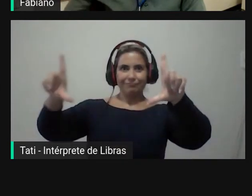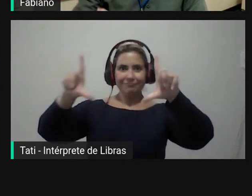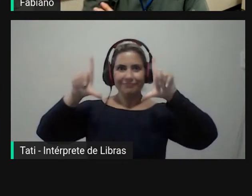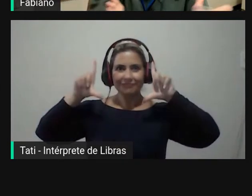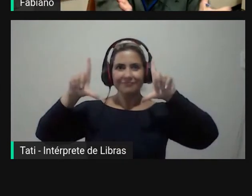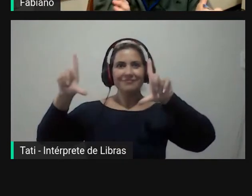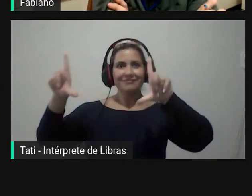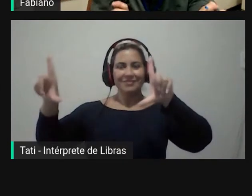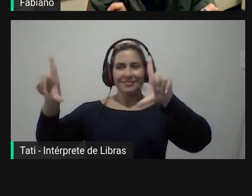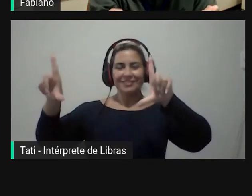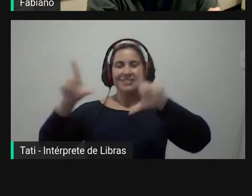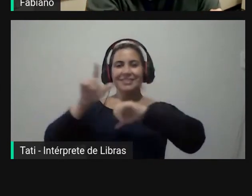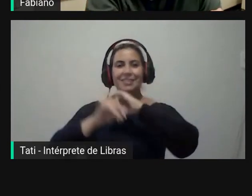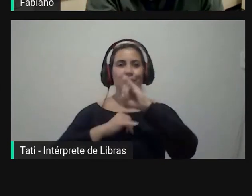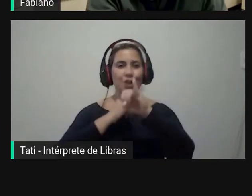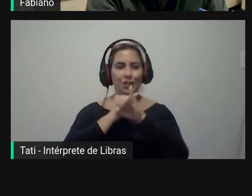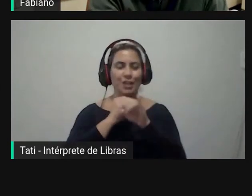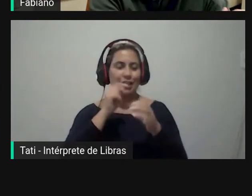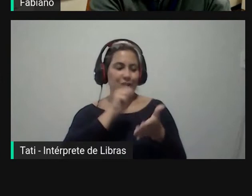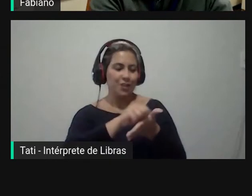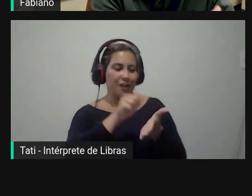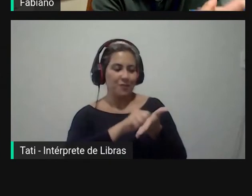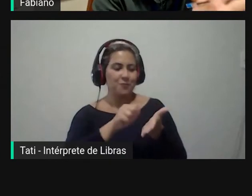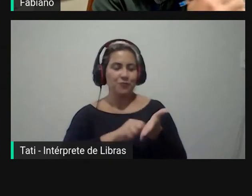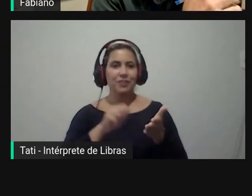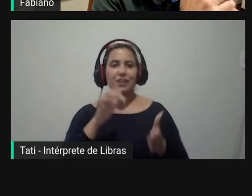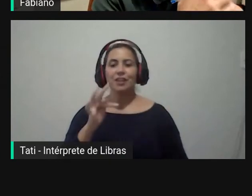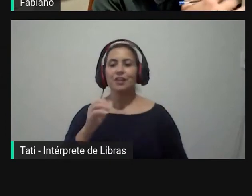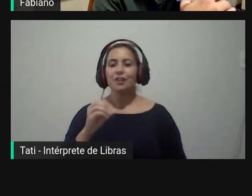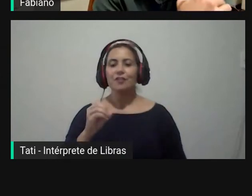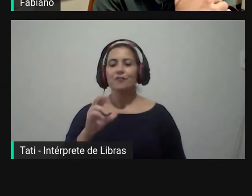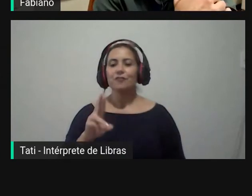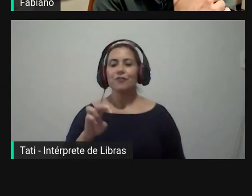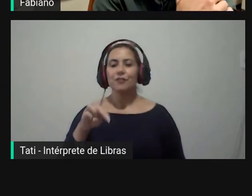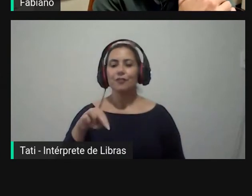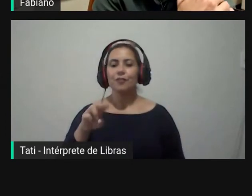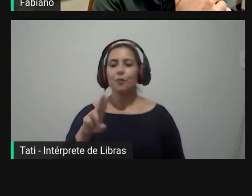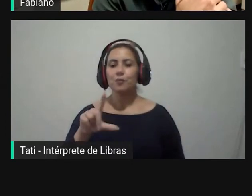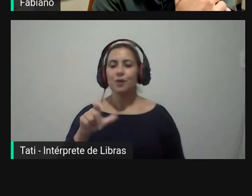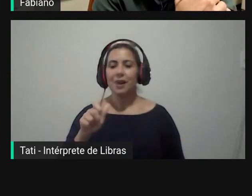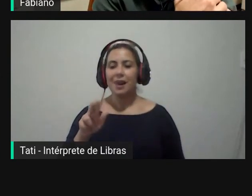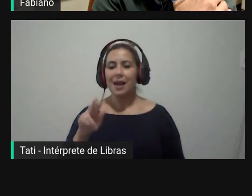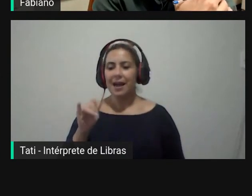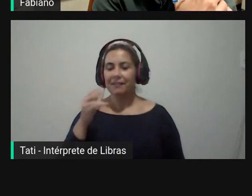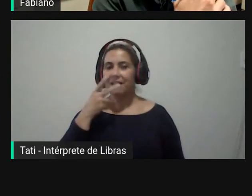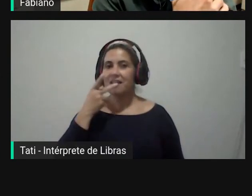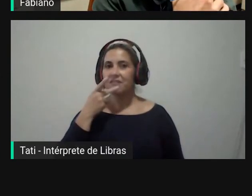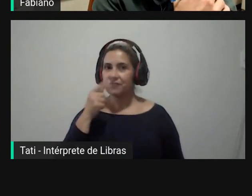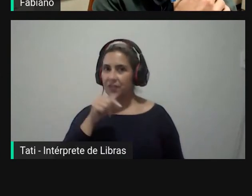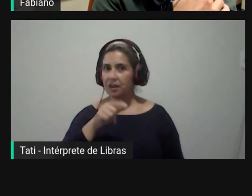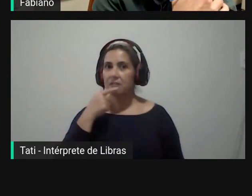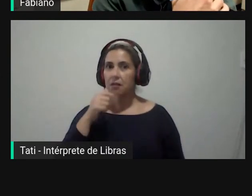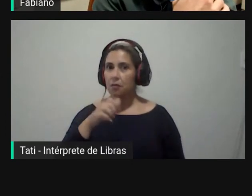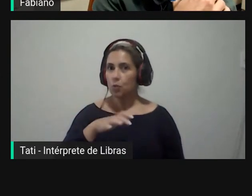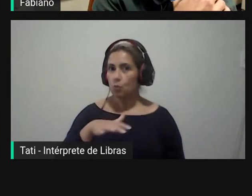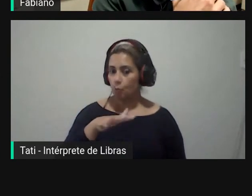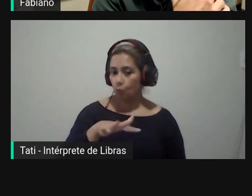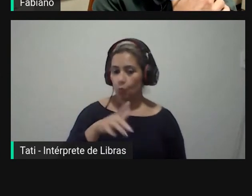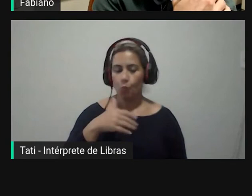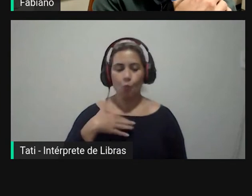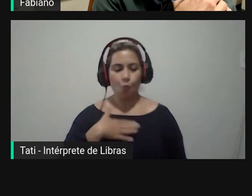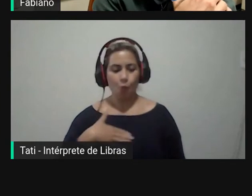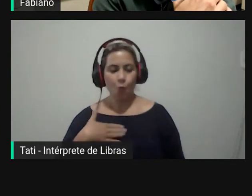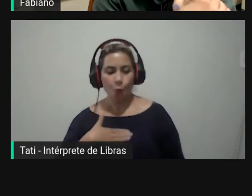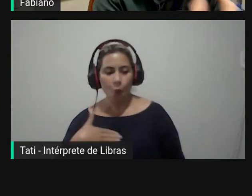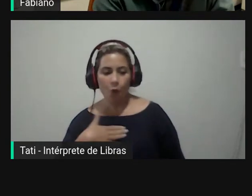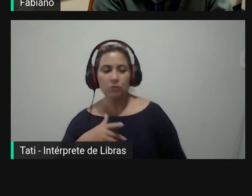preenche um formulário eletrônico ele já diz quais as áreas que ele se interessa olha eu gosto disso daquilo isso